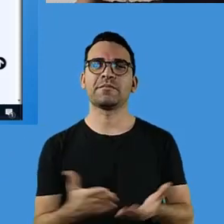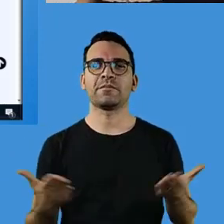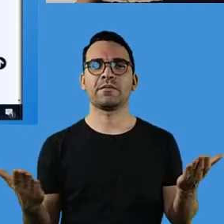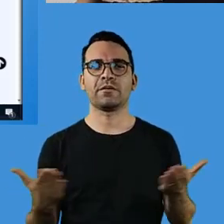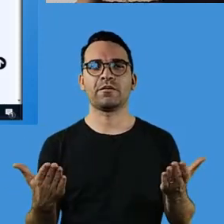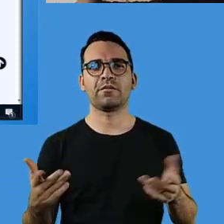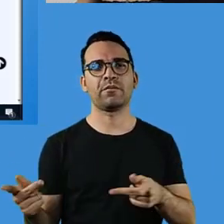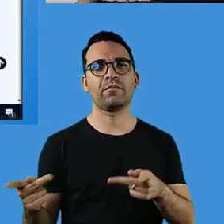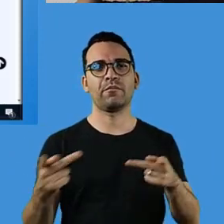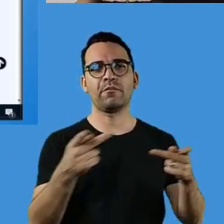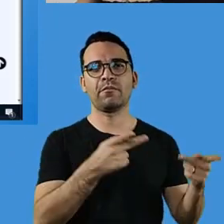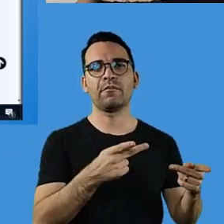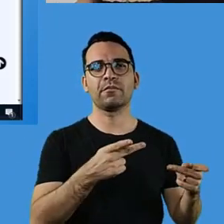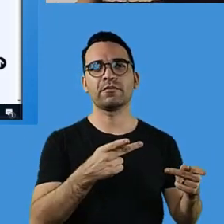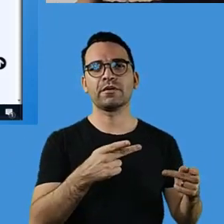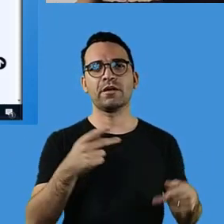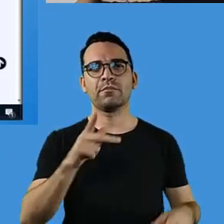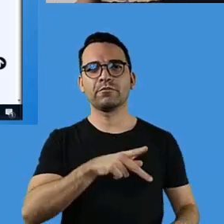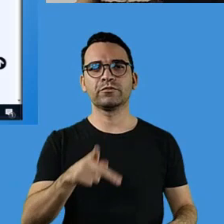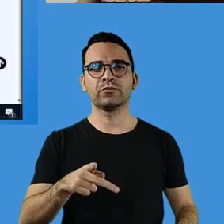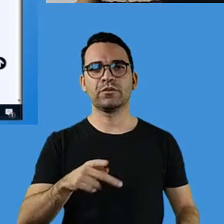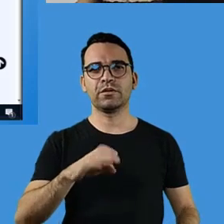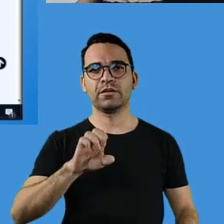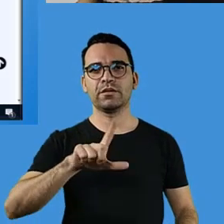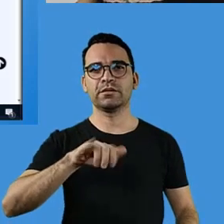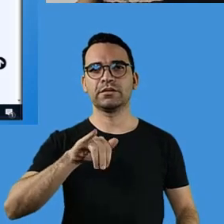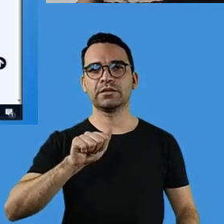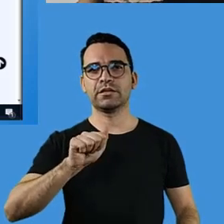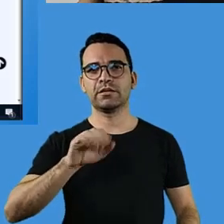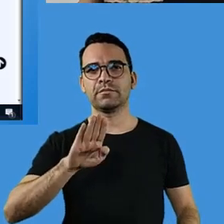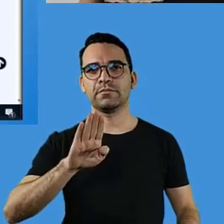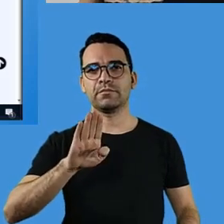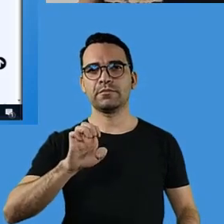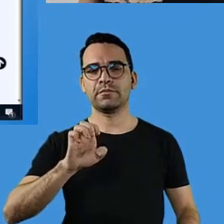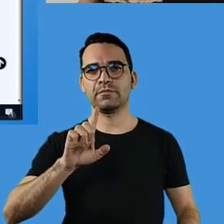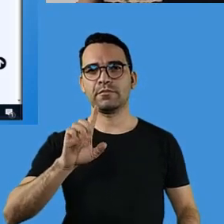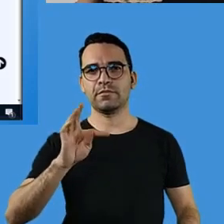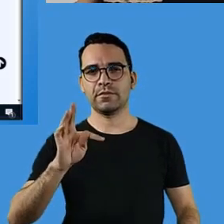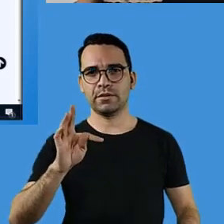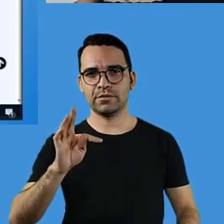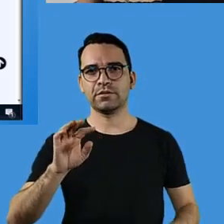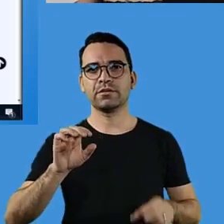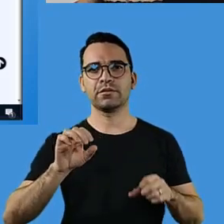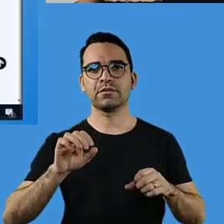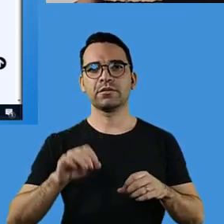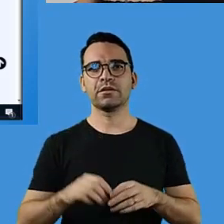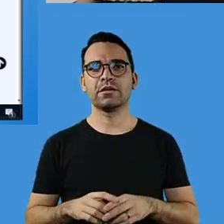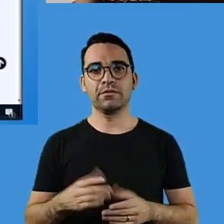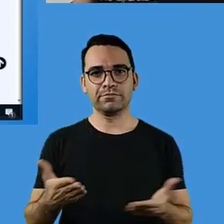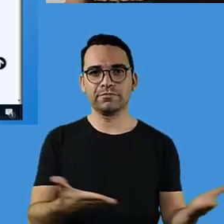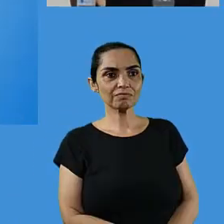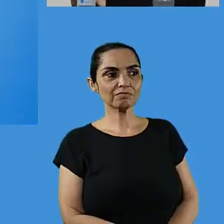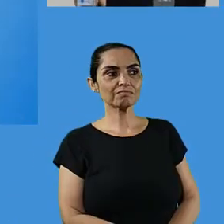palavra para a professora Elisabeth da Educação Especial que dará continuidade à nossa conversa, tá?